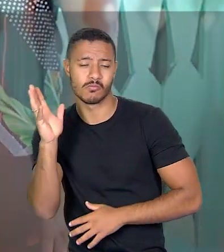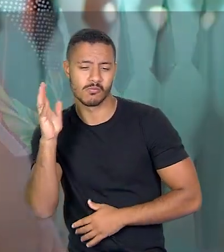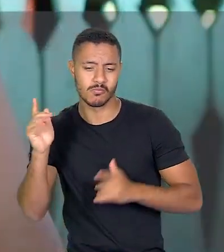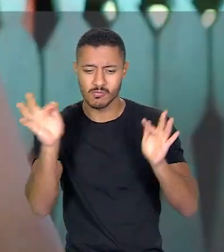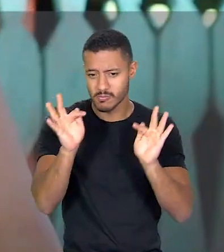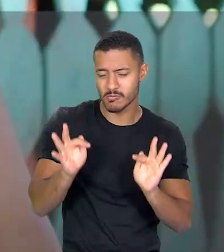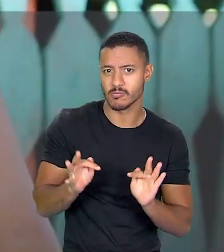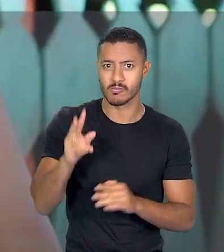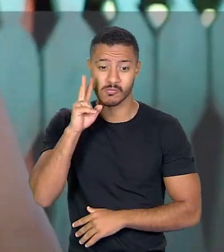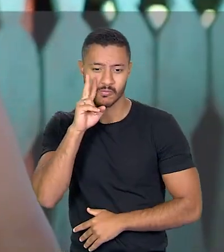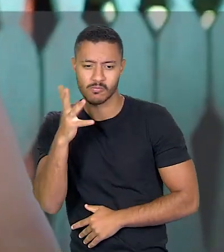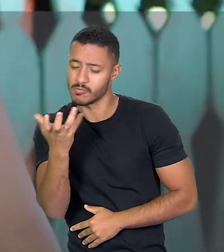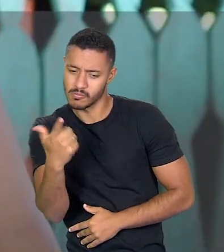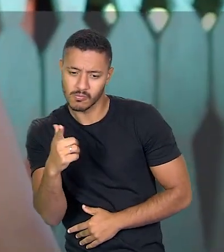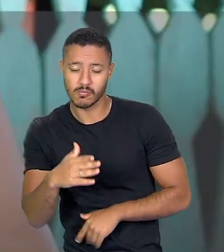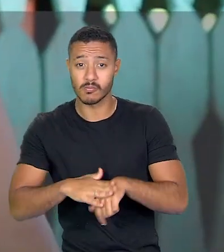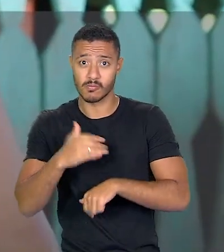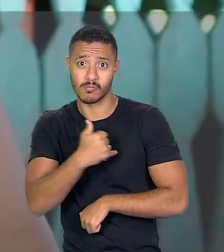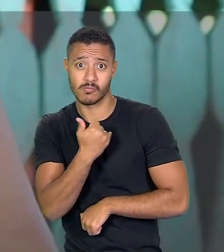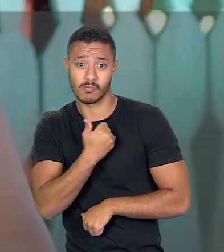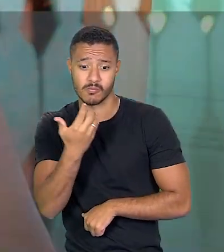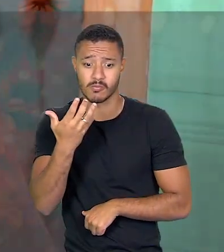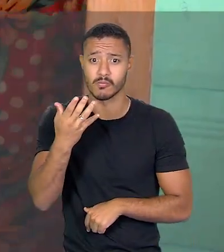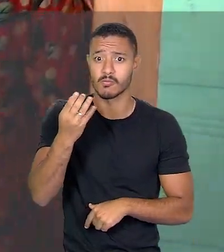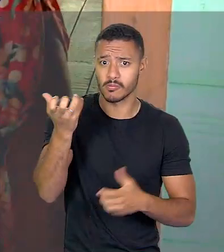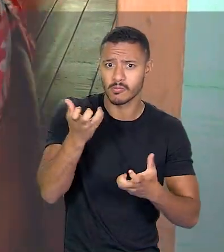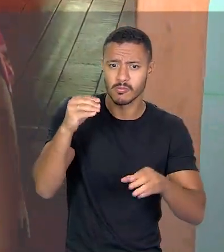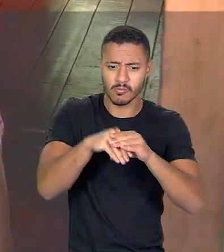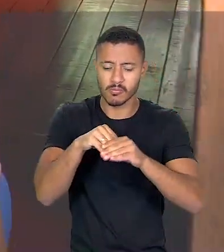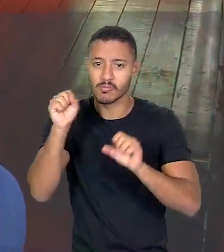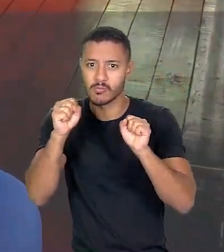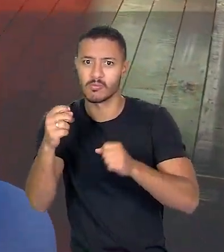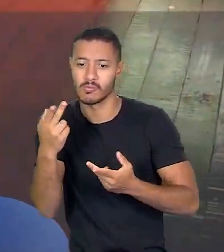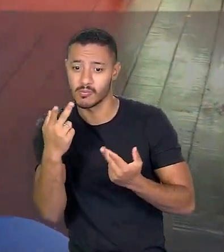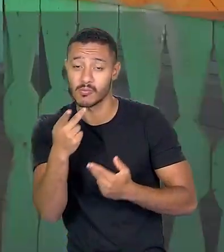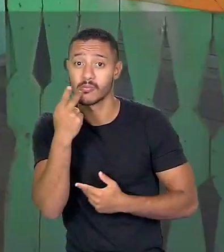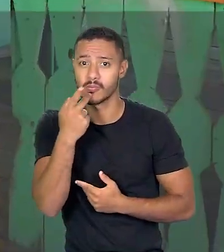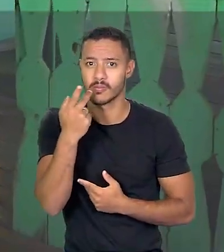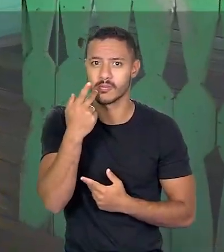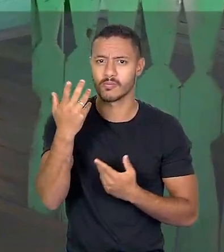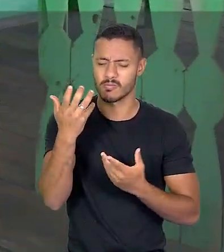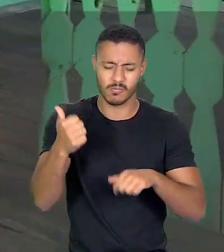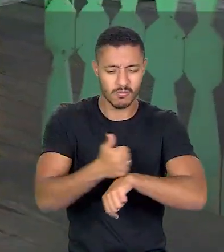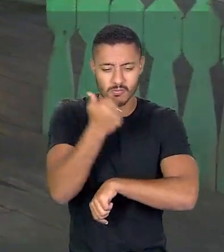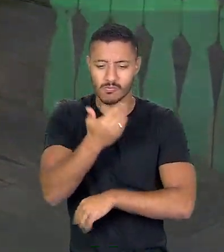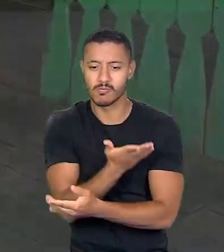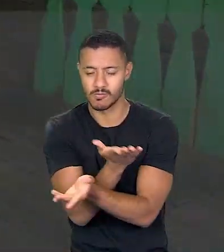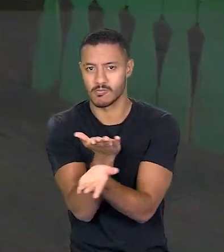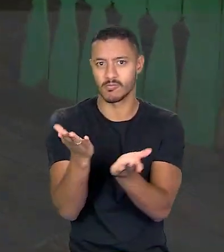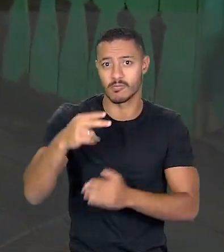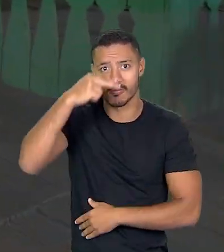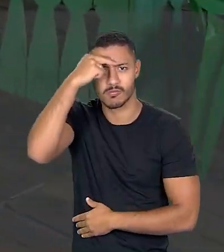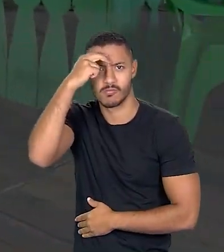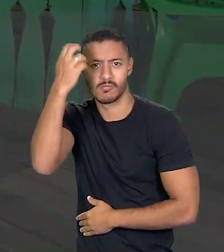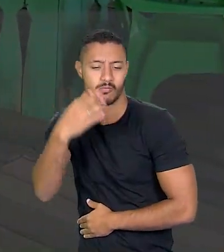gratificante ver ela, que nem idade tem mais, mas ela faz questão de votar. Como ela diz, eu quero um mundo melhor pra vocês, que